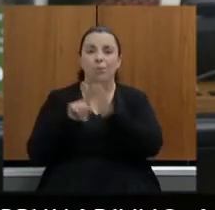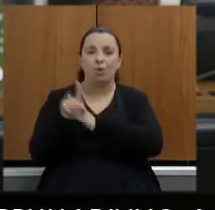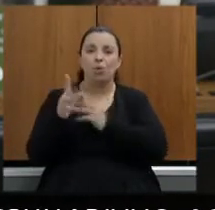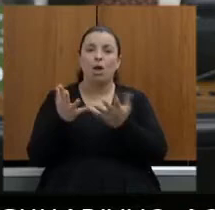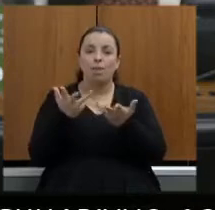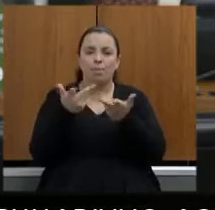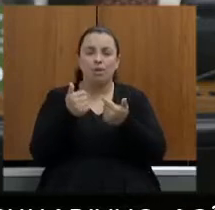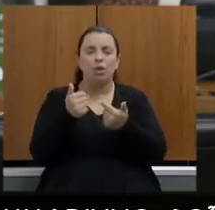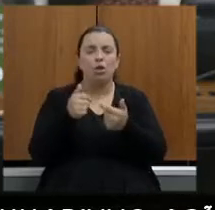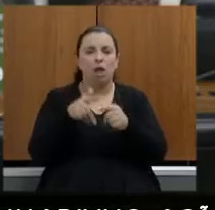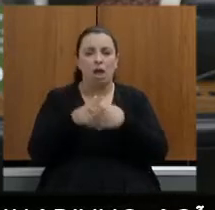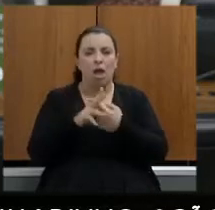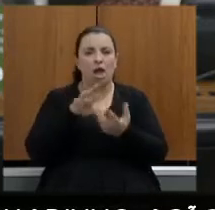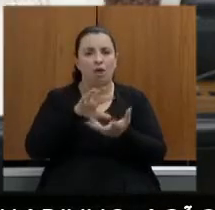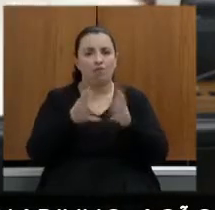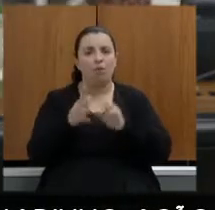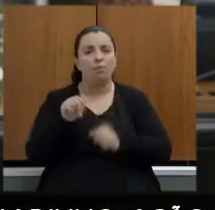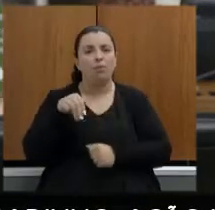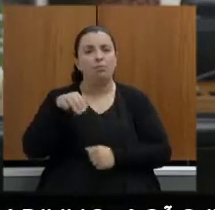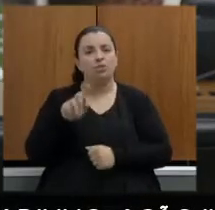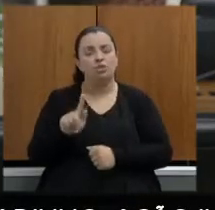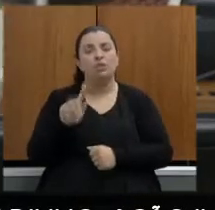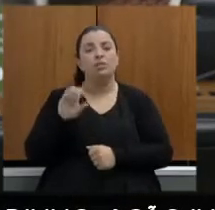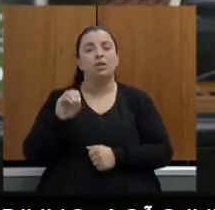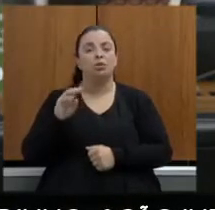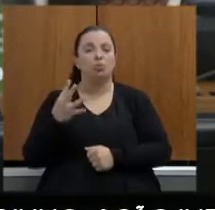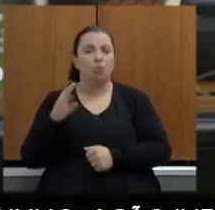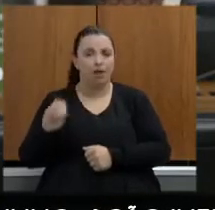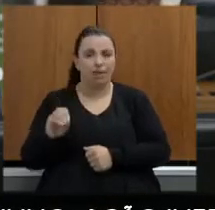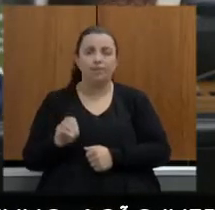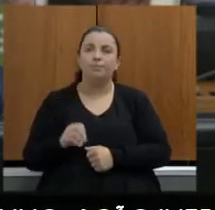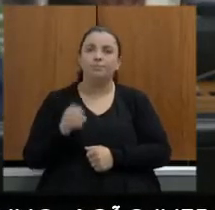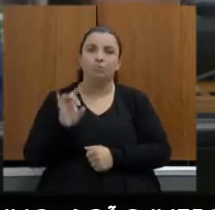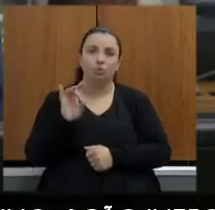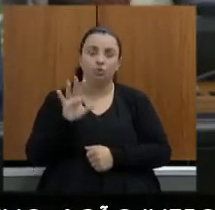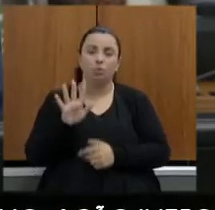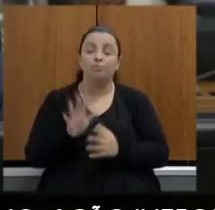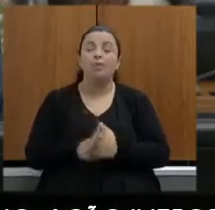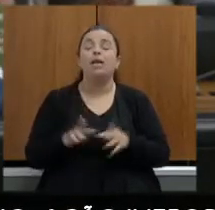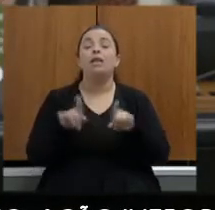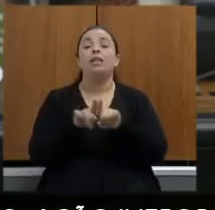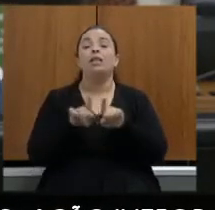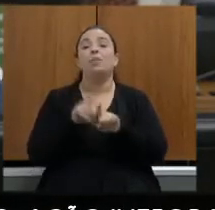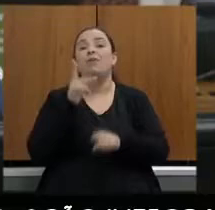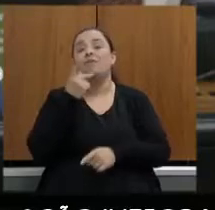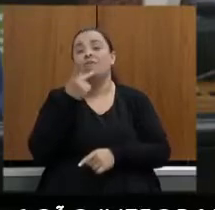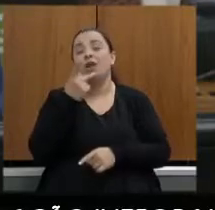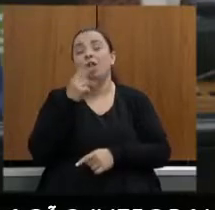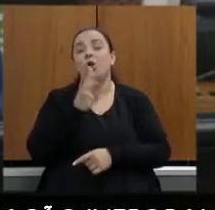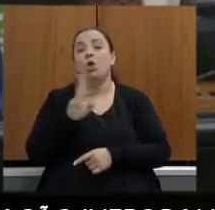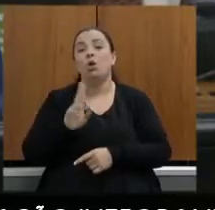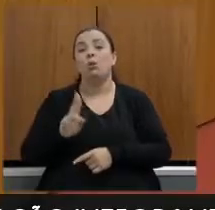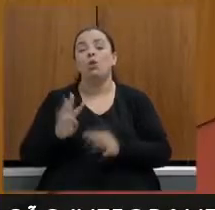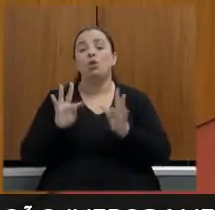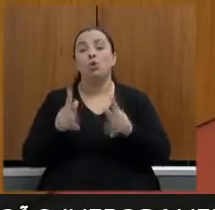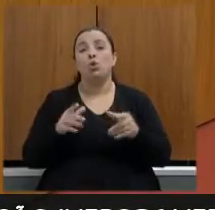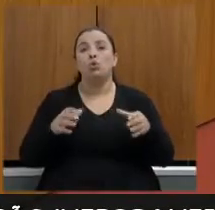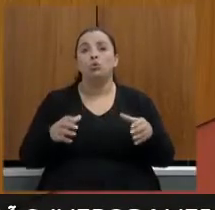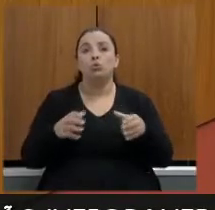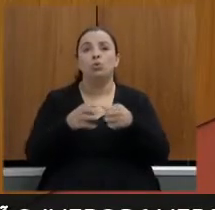040 são esses os participantes mas aqui citar nominalmente a todos os integrantes do grupo da